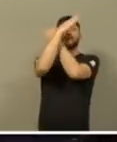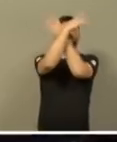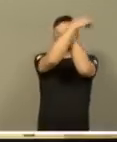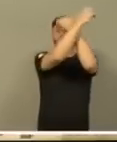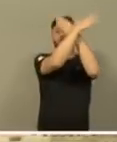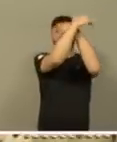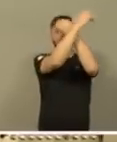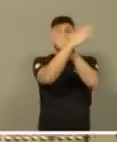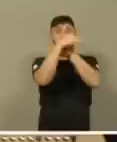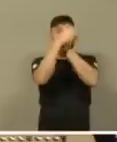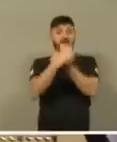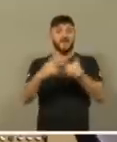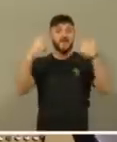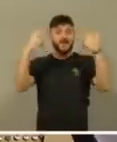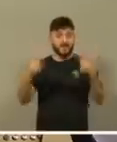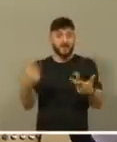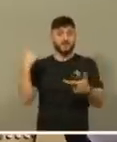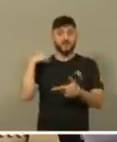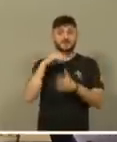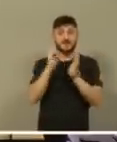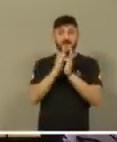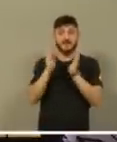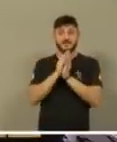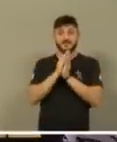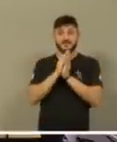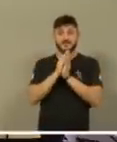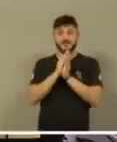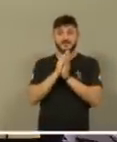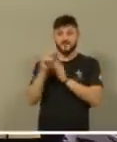podia dizer, rezar me dá, vai vocês que são bons ali,